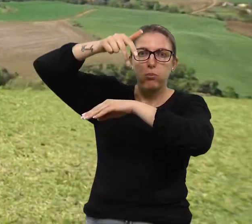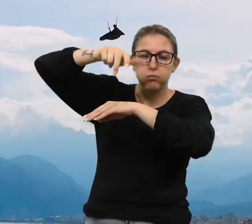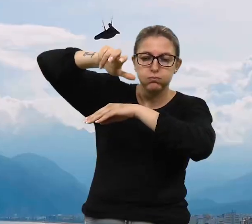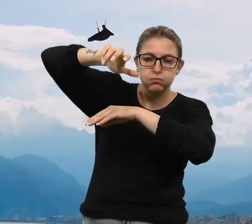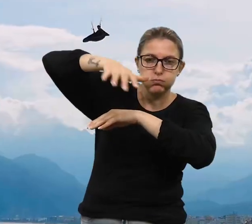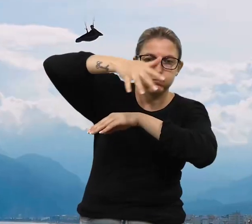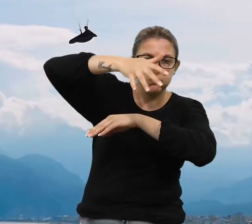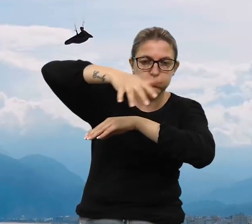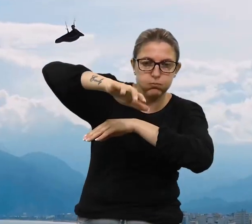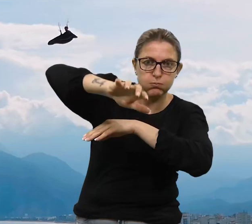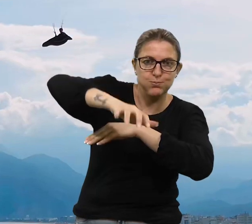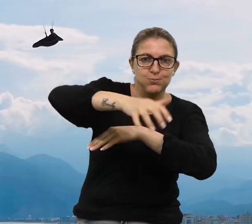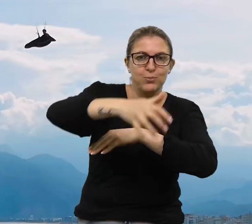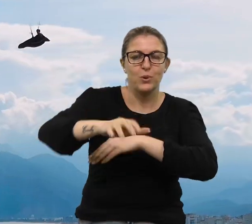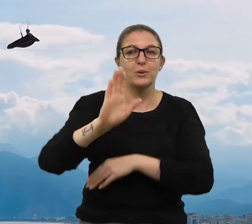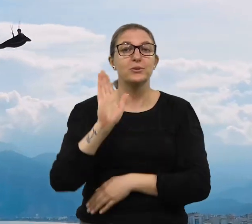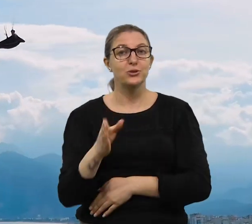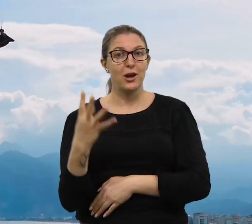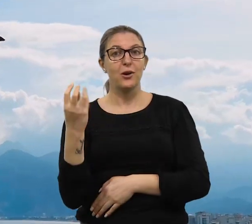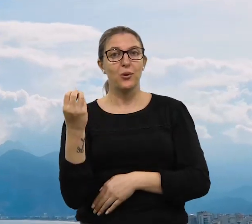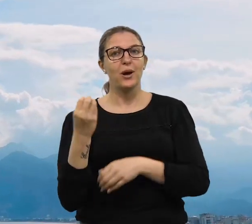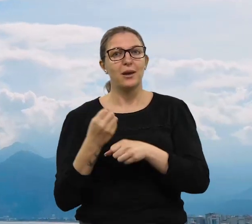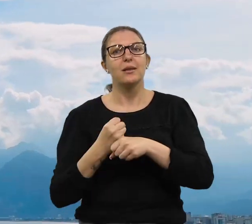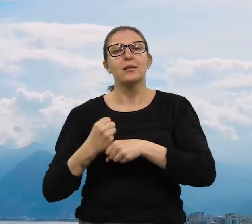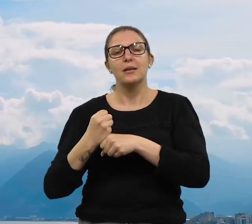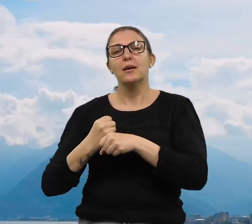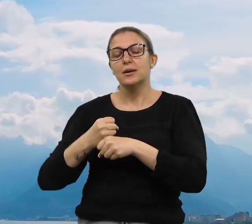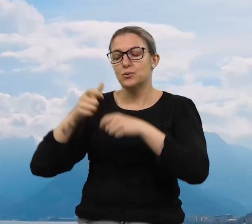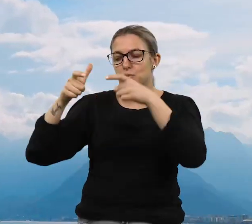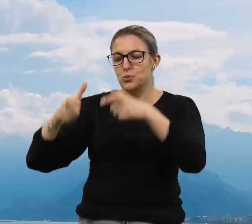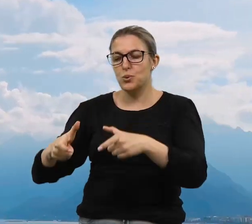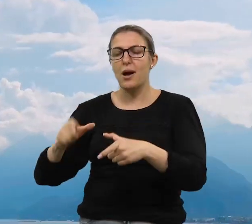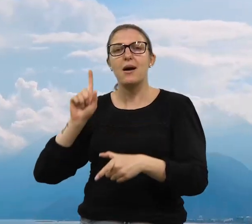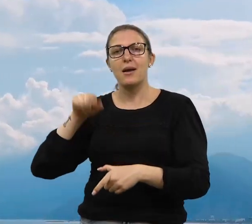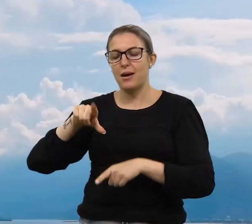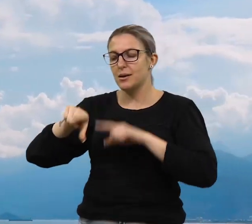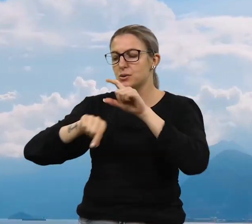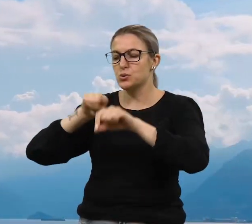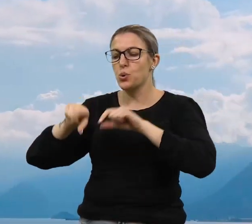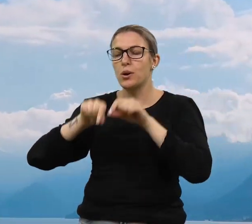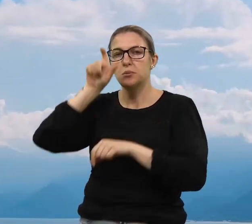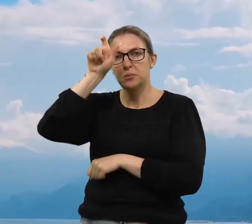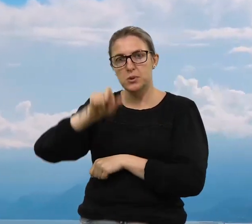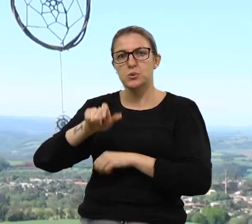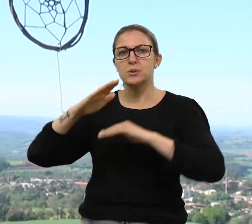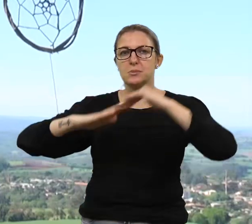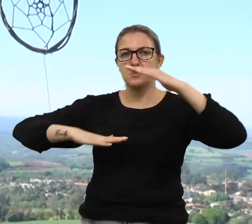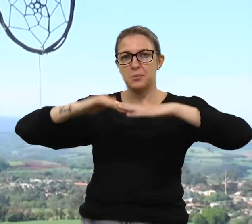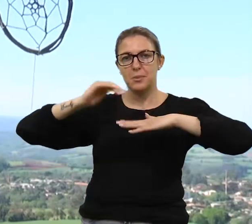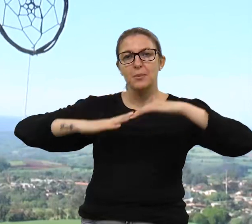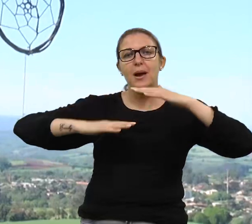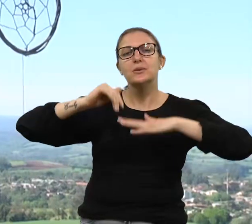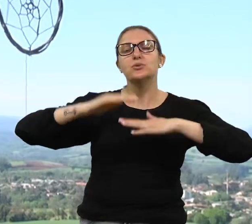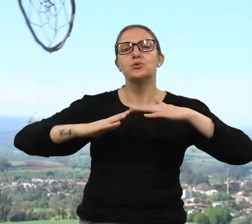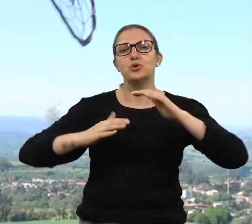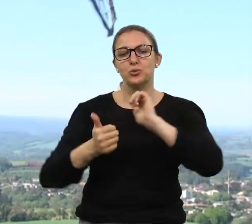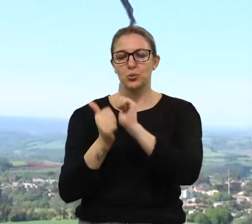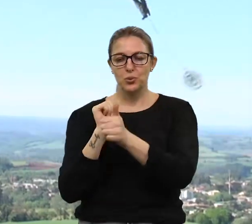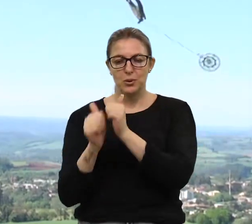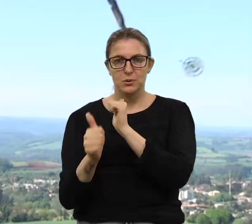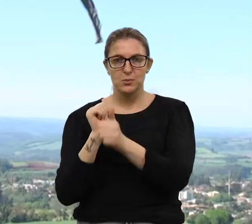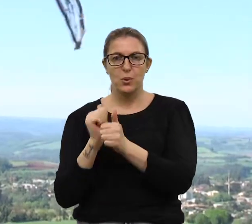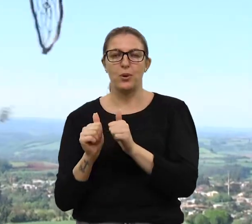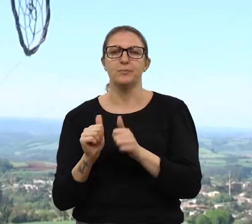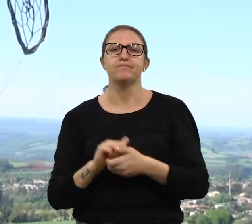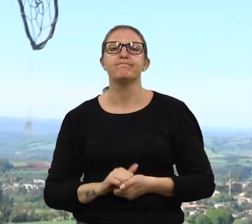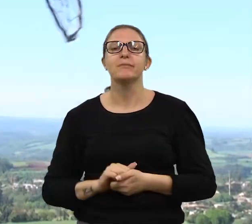voos. Há 40 anos, esse lugar veio sendo o preferido dos parapentistas. O parque fica aberto